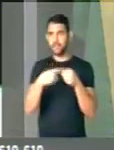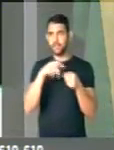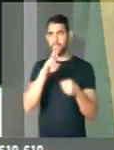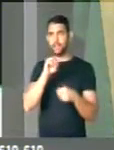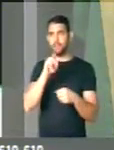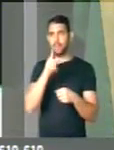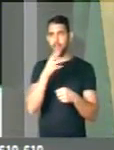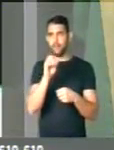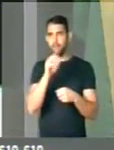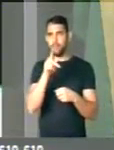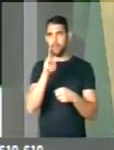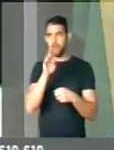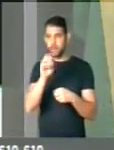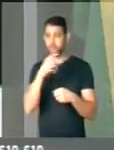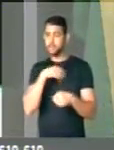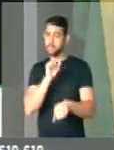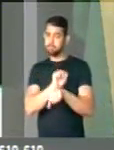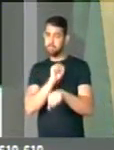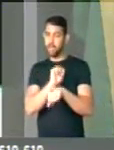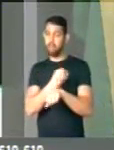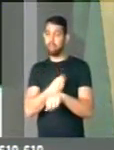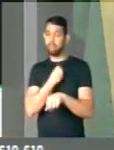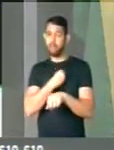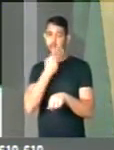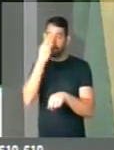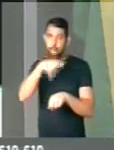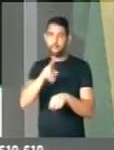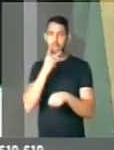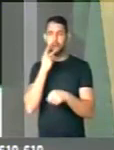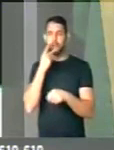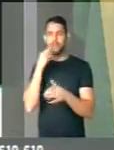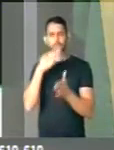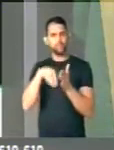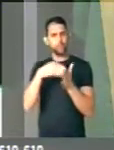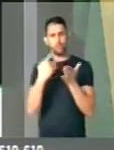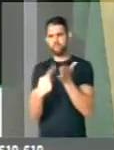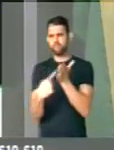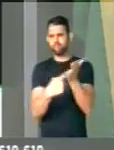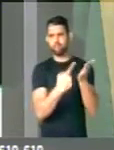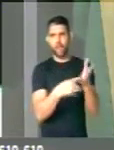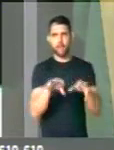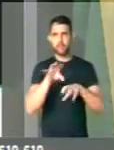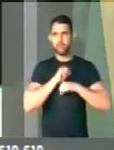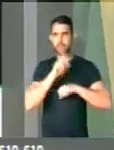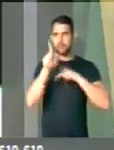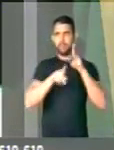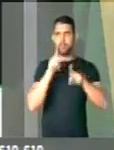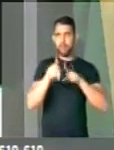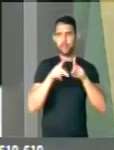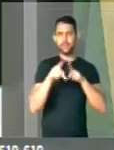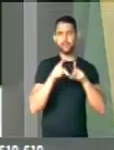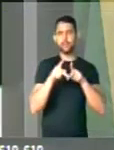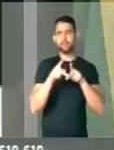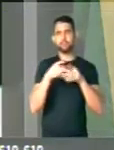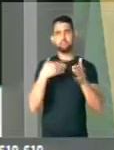Ribeirão Preto. E espero aqui reafirmar todos os compromissos assumidos com a minha população,